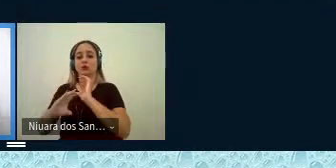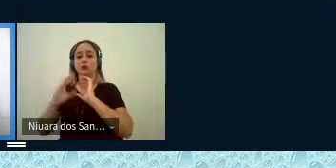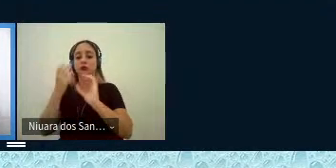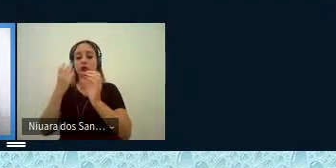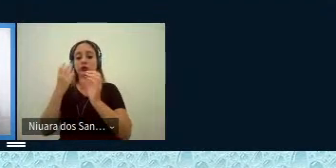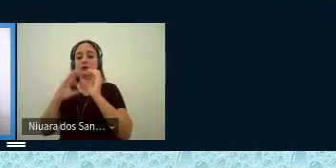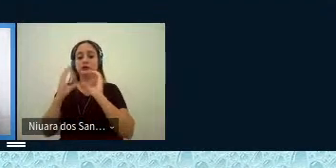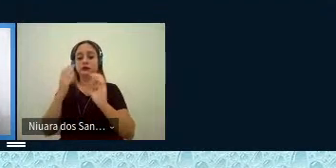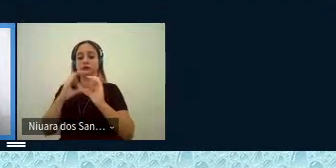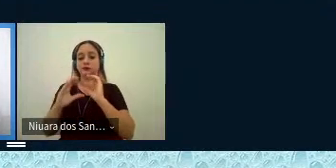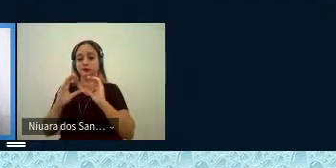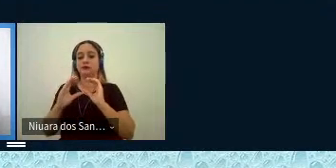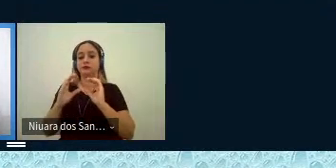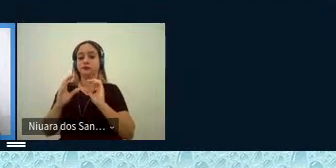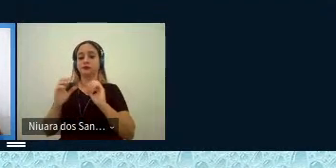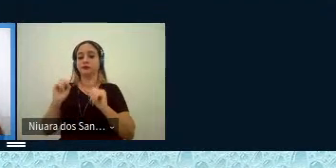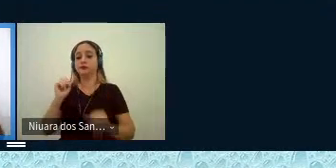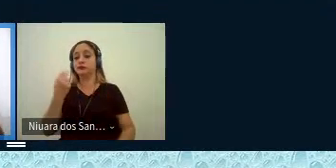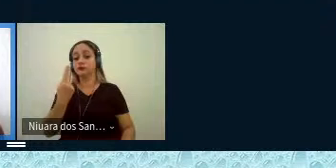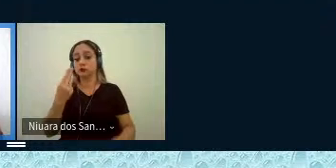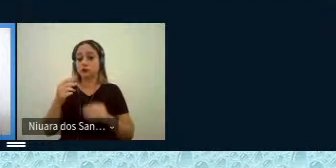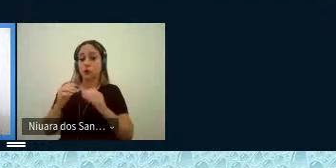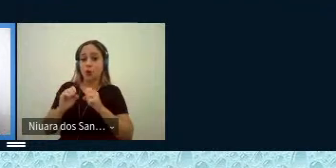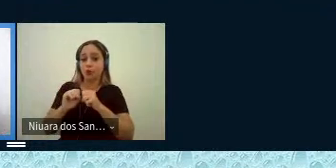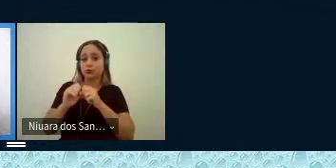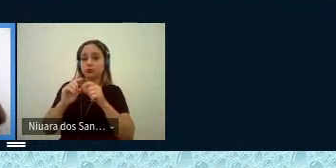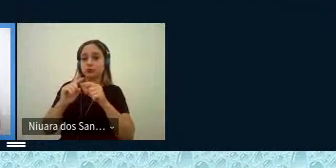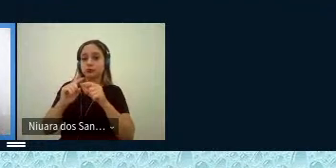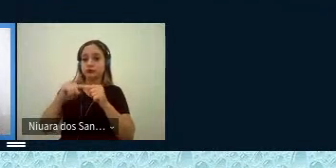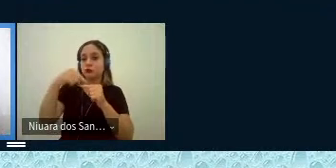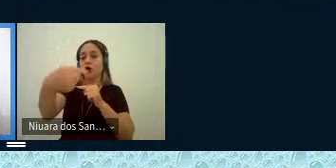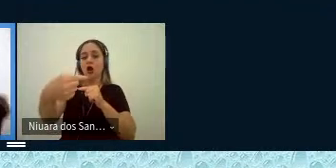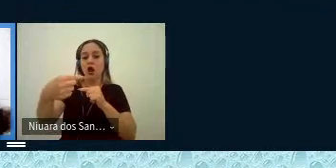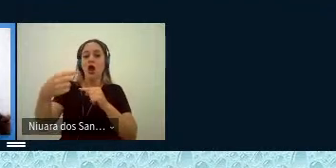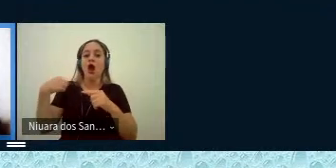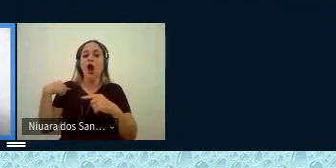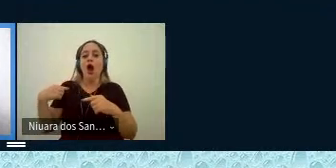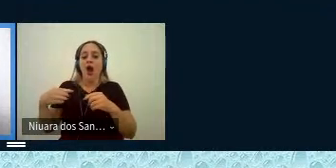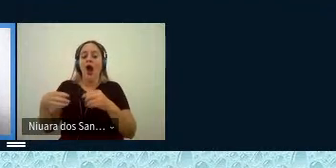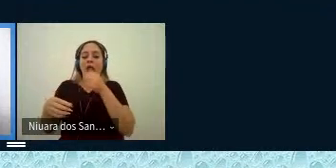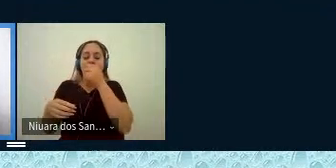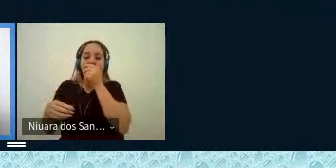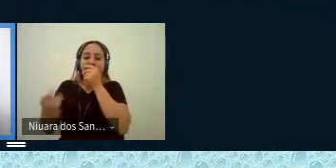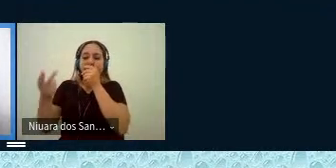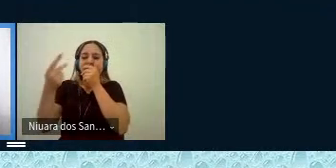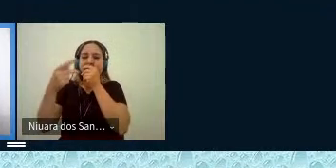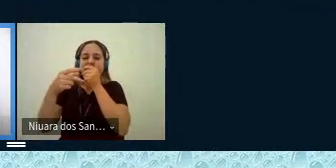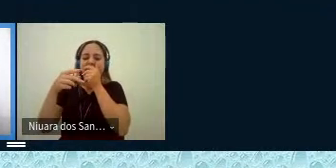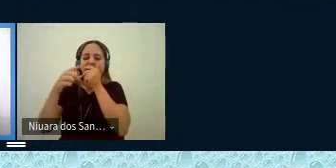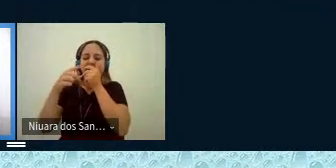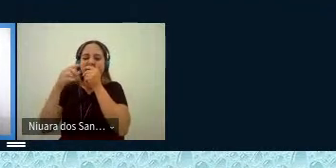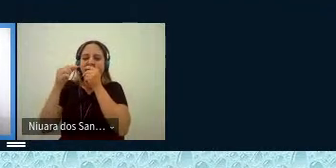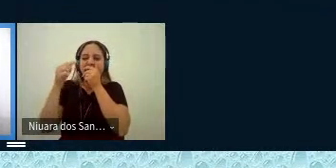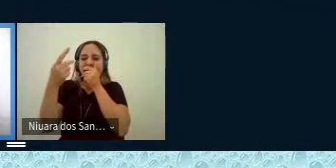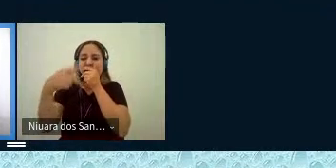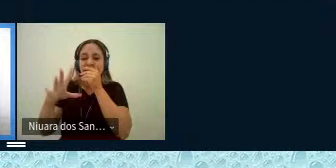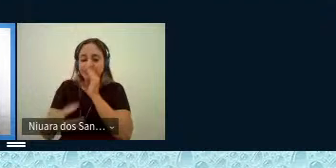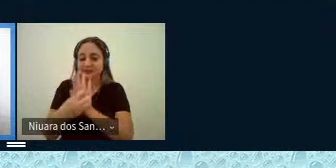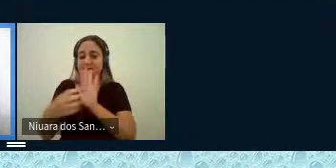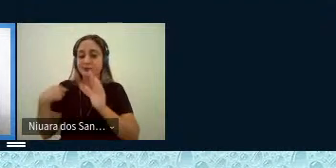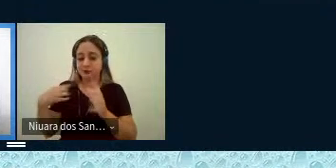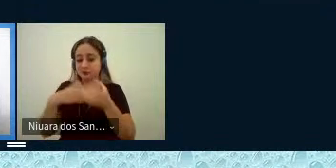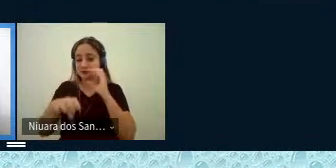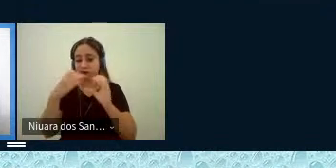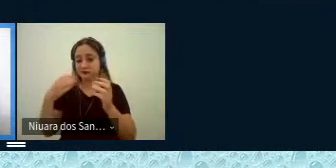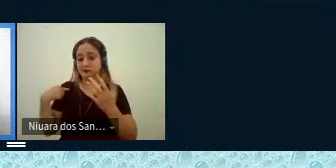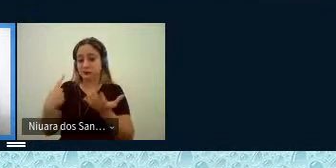percorra ou avance, não é? Esse mapa, atravessa esse mapa, essa comunicação e esse acordo